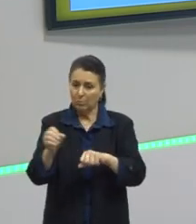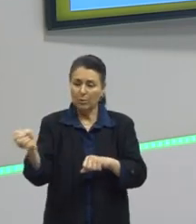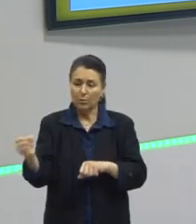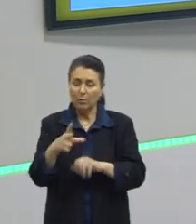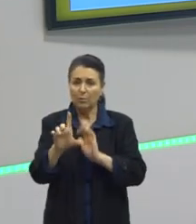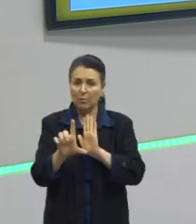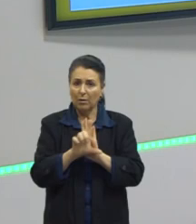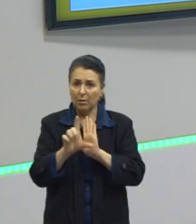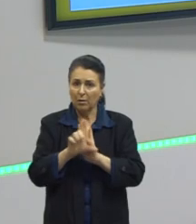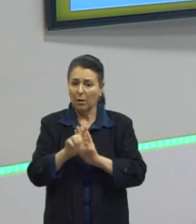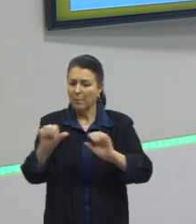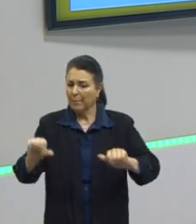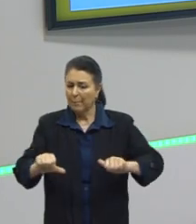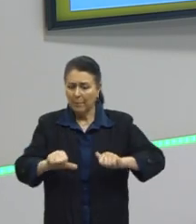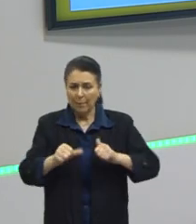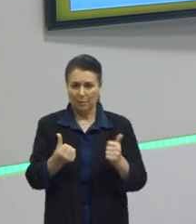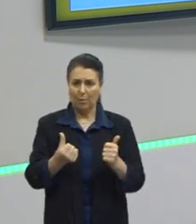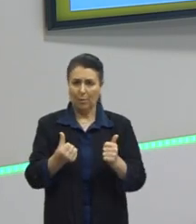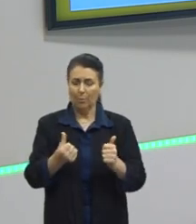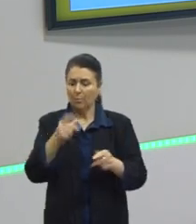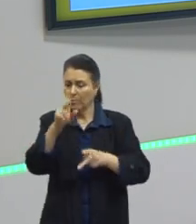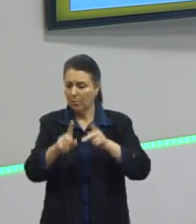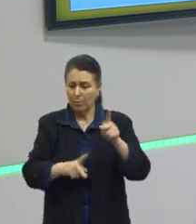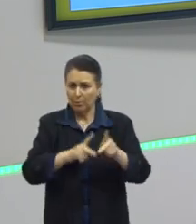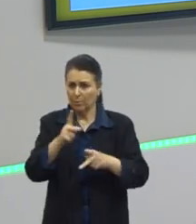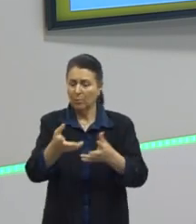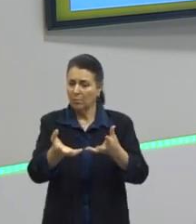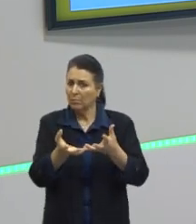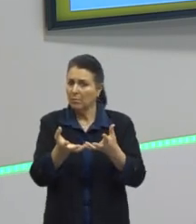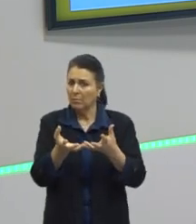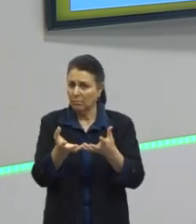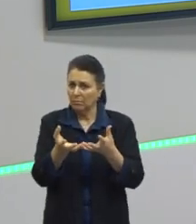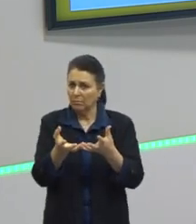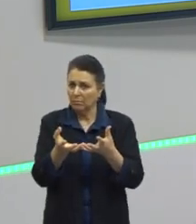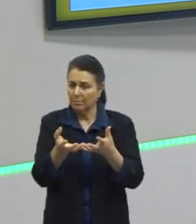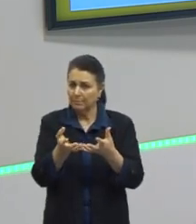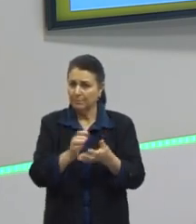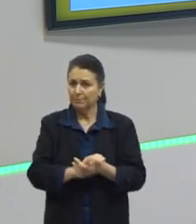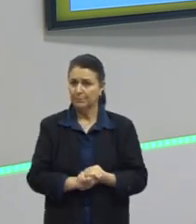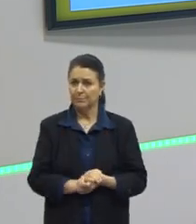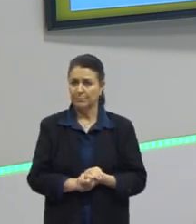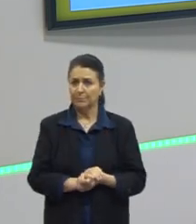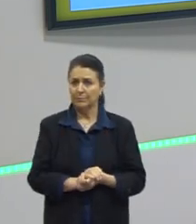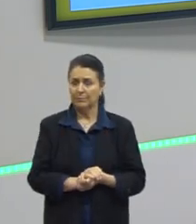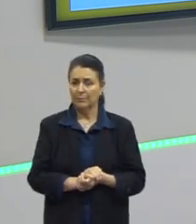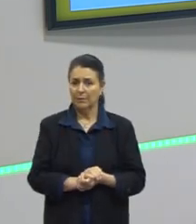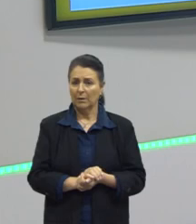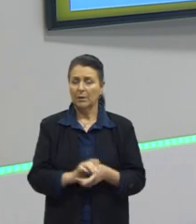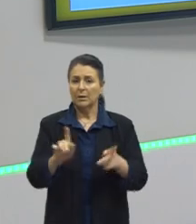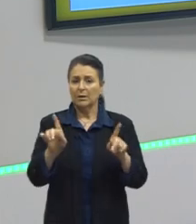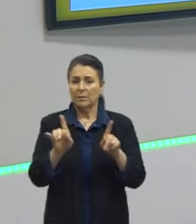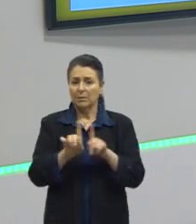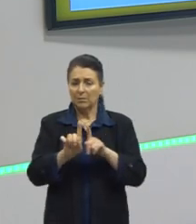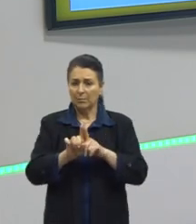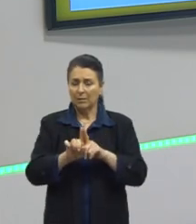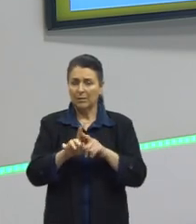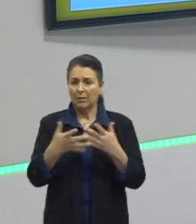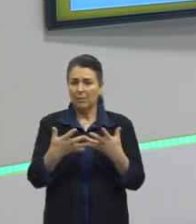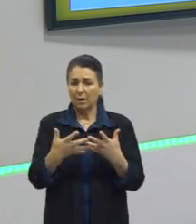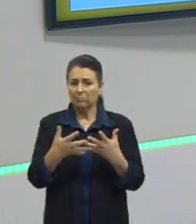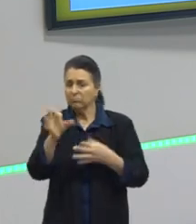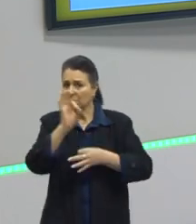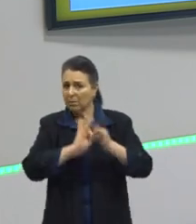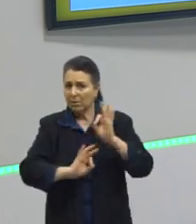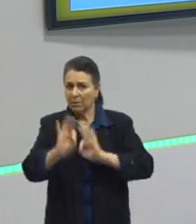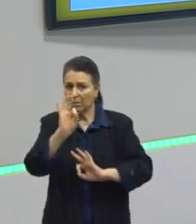atendendo as questões do que o povo tem, tá, relacionado a isso. Dentro dessa formação aí